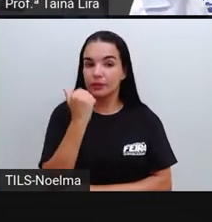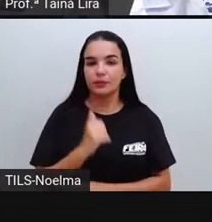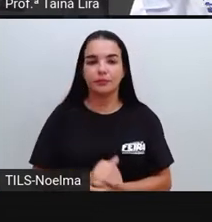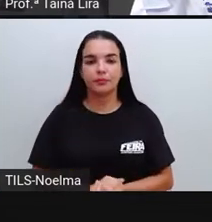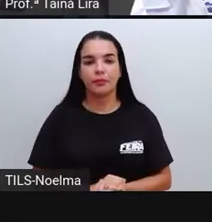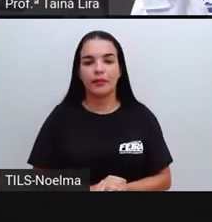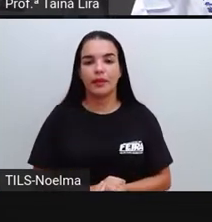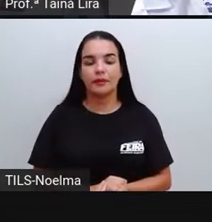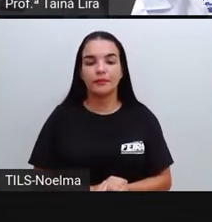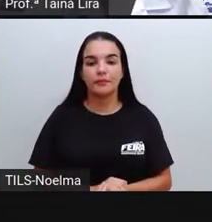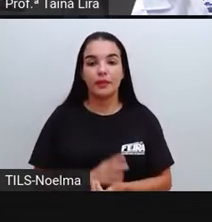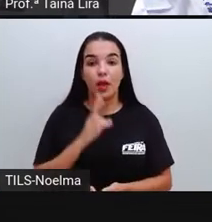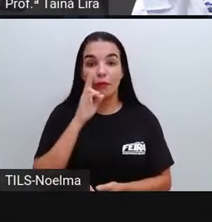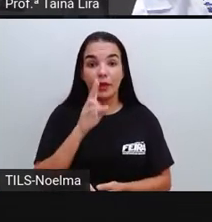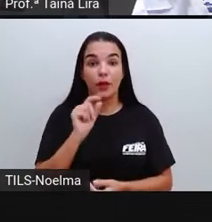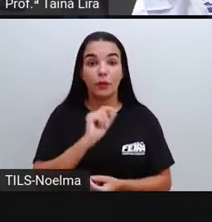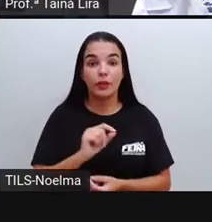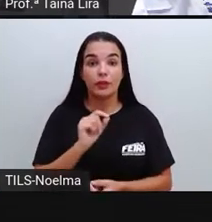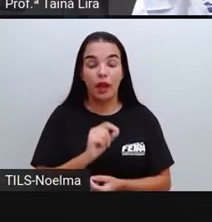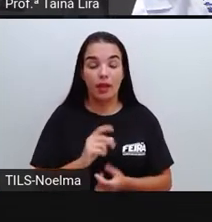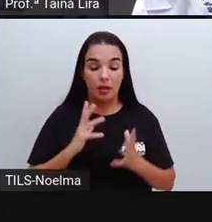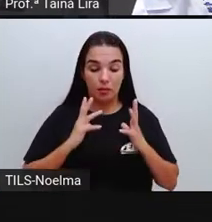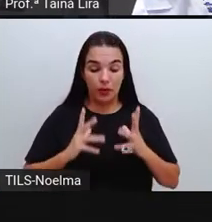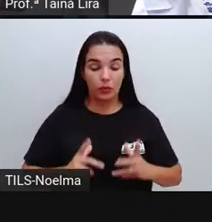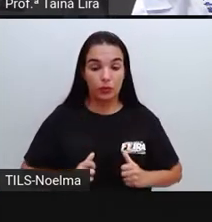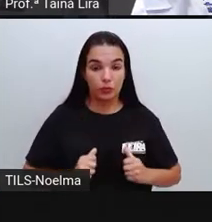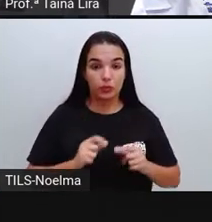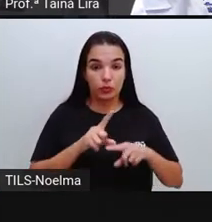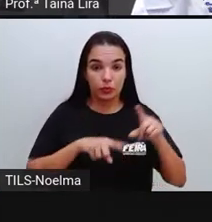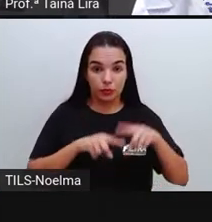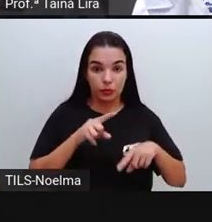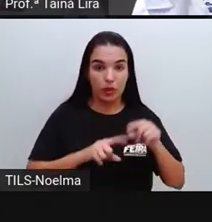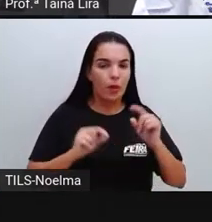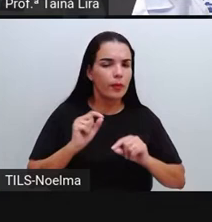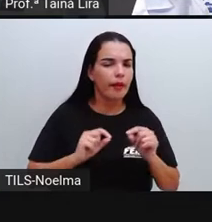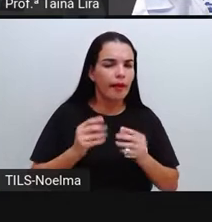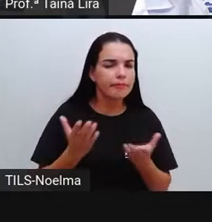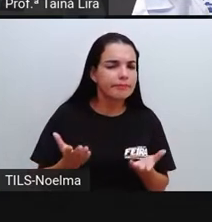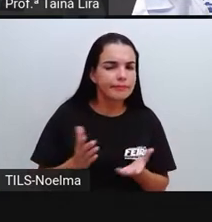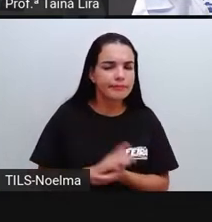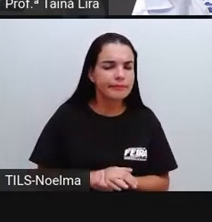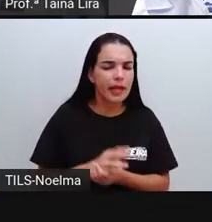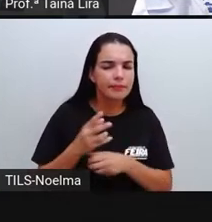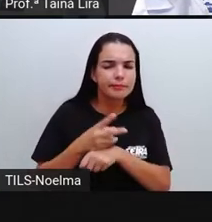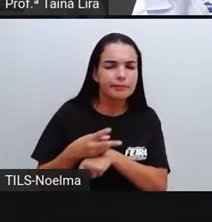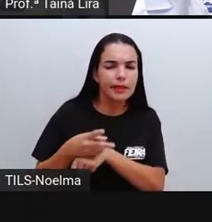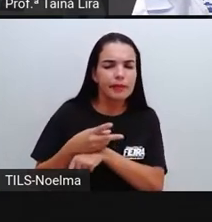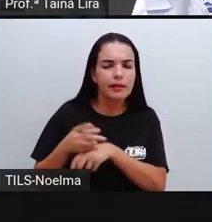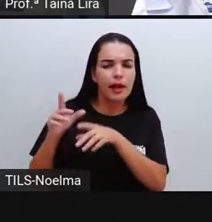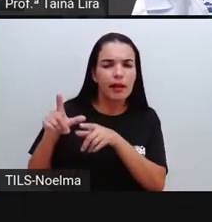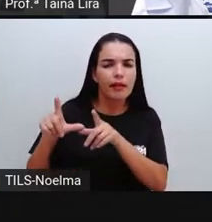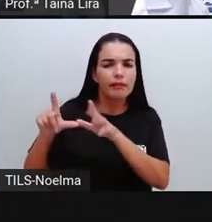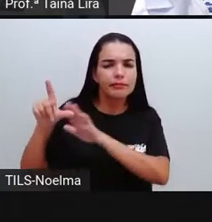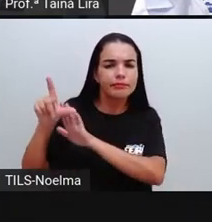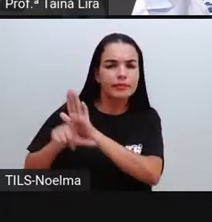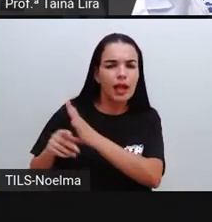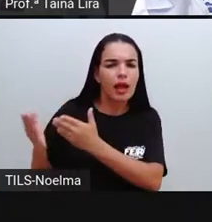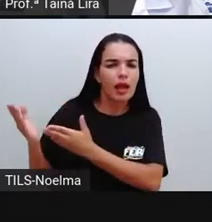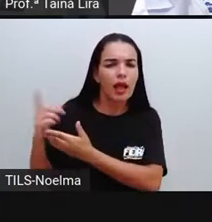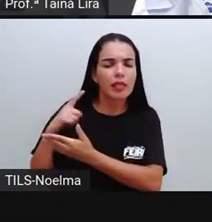pelos produtos de limpeza, tá? Se a gente procurar aqui, ó, a gente tem